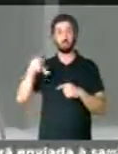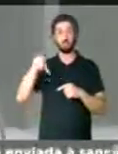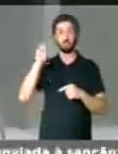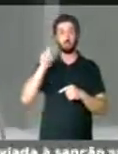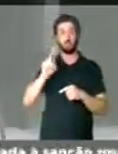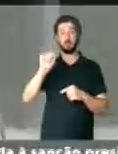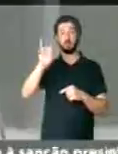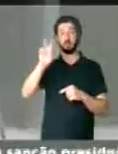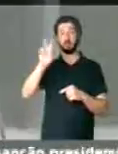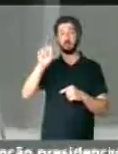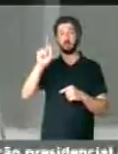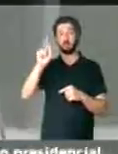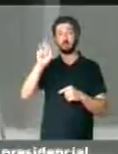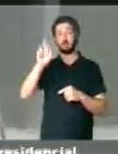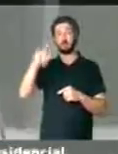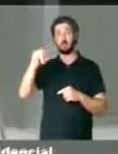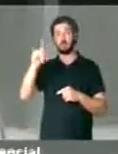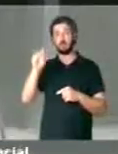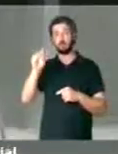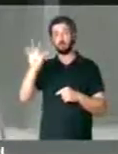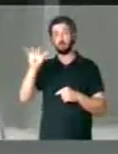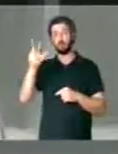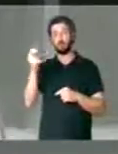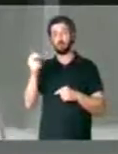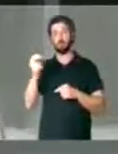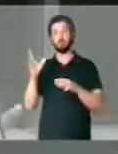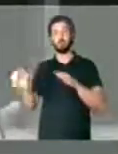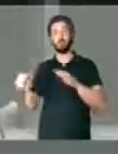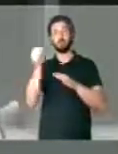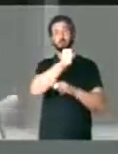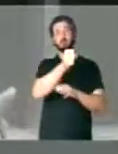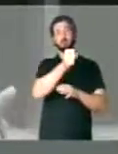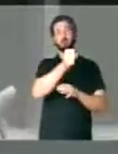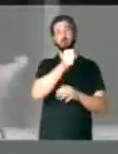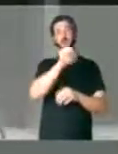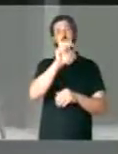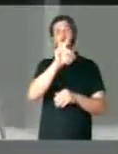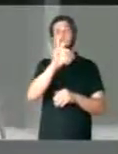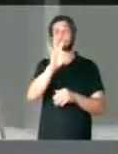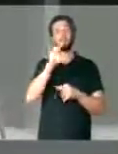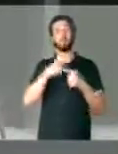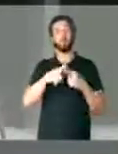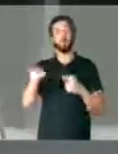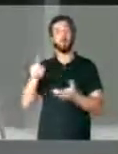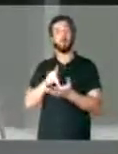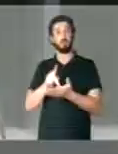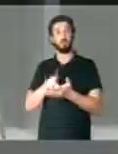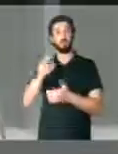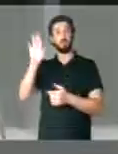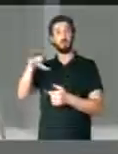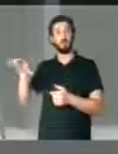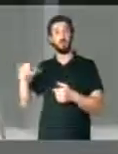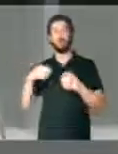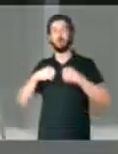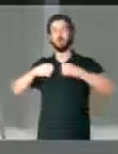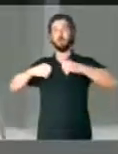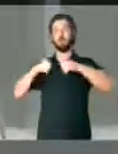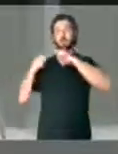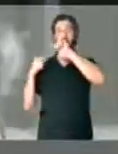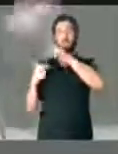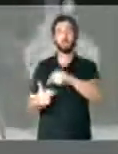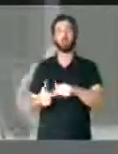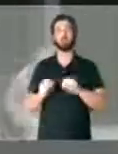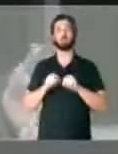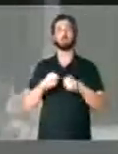doutor Ives Gandra Filho para a vaga do STF, por se dizer, e ele é de fato católico, conservador,